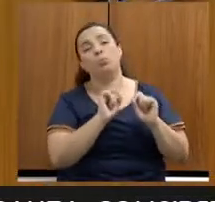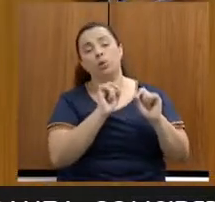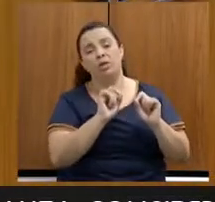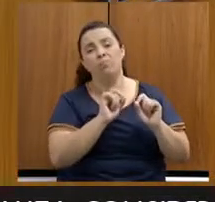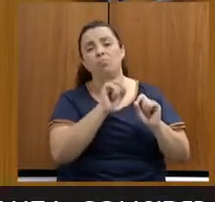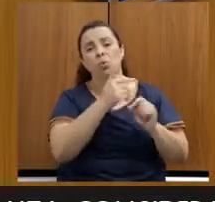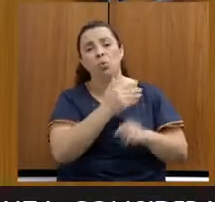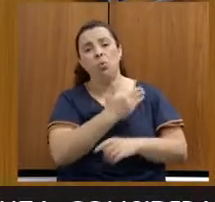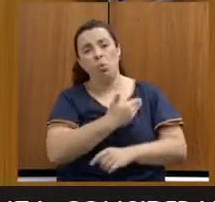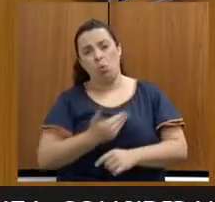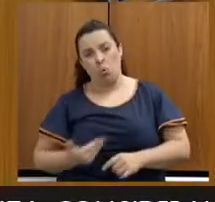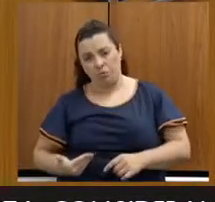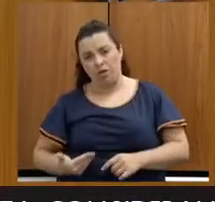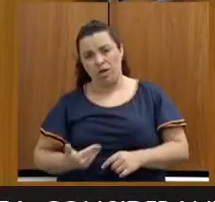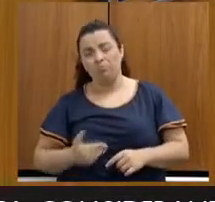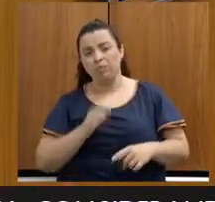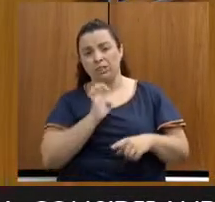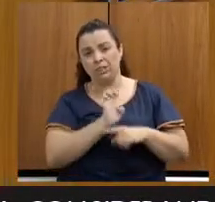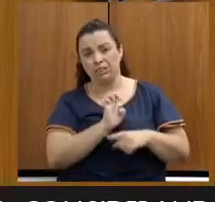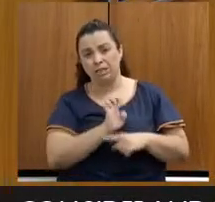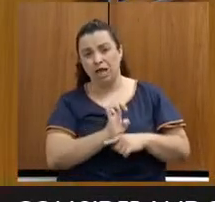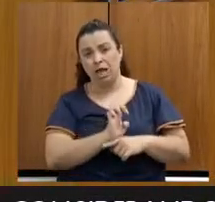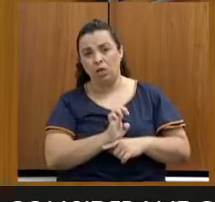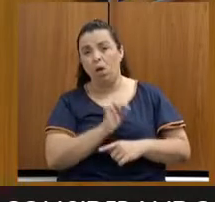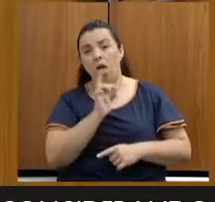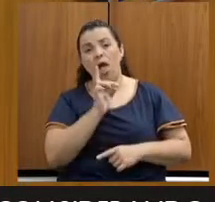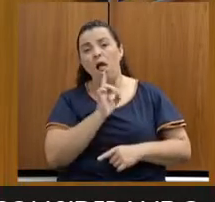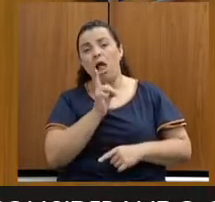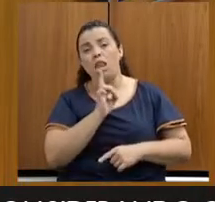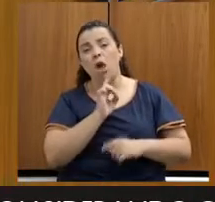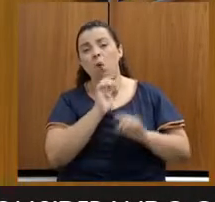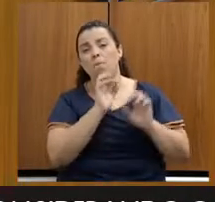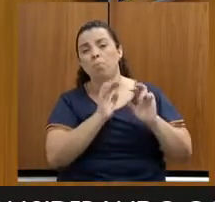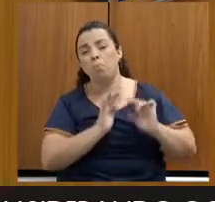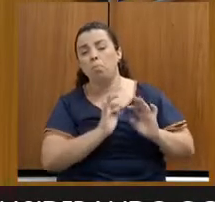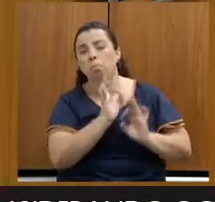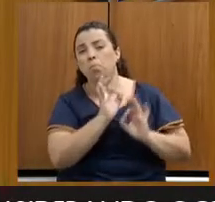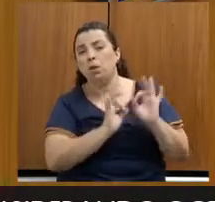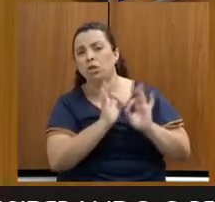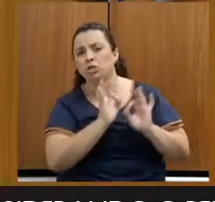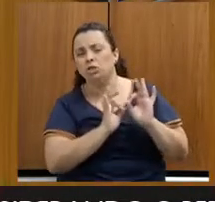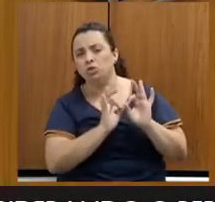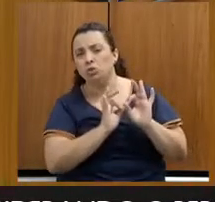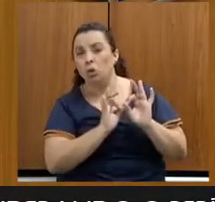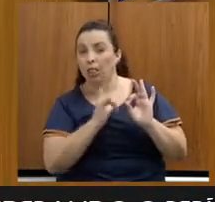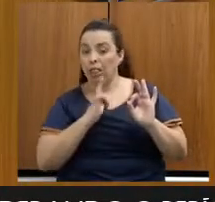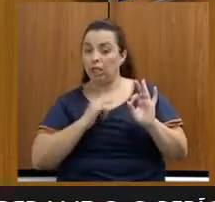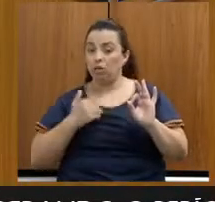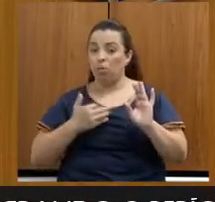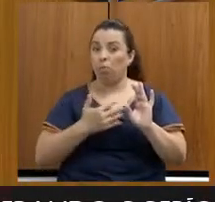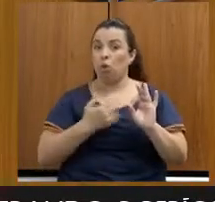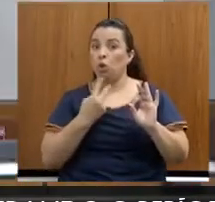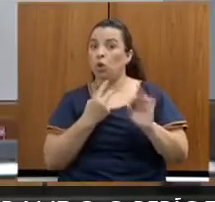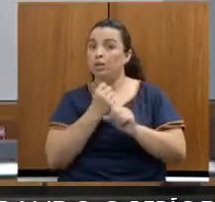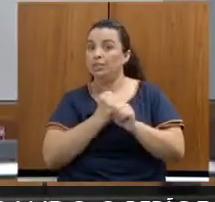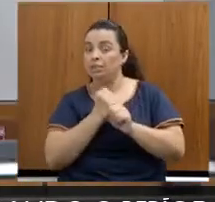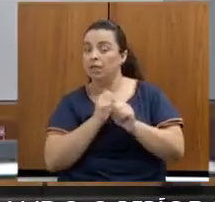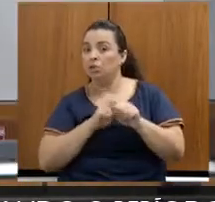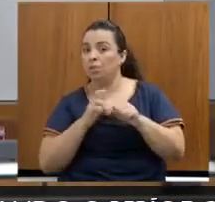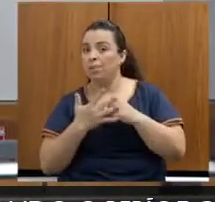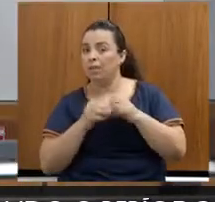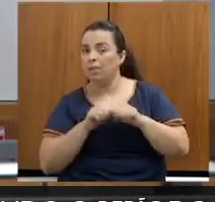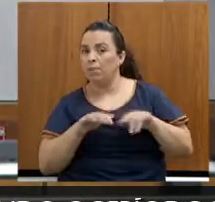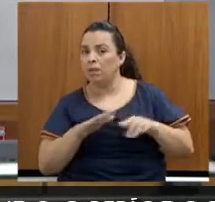governo do Estado não elaborou, ainda nesses dois anos de pandemia, uma política estadual